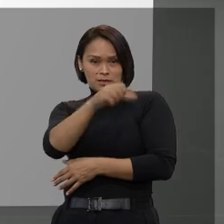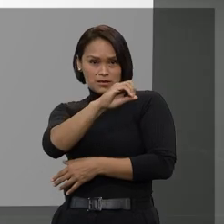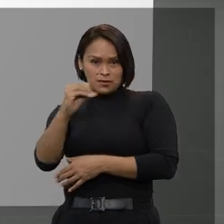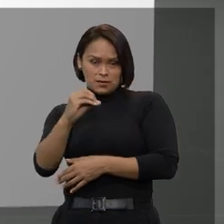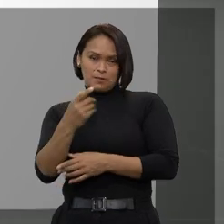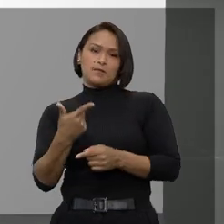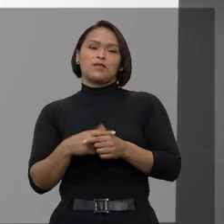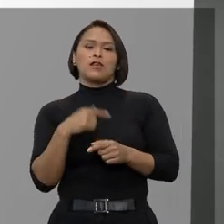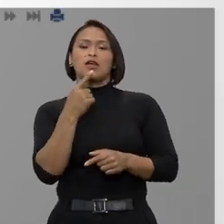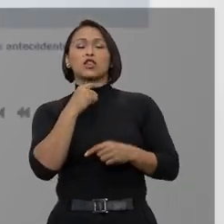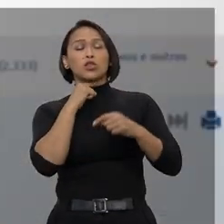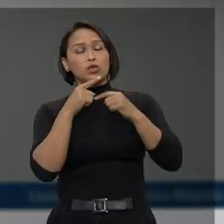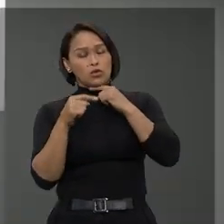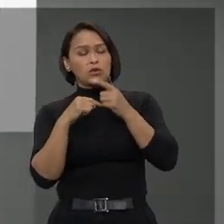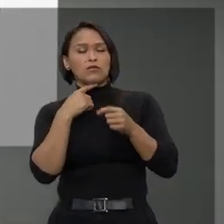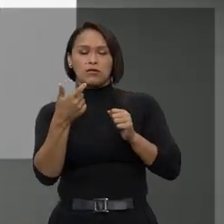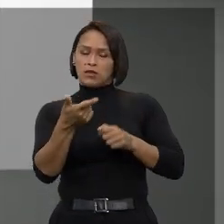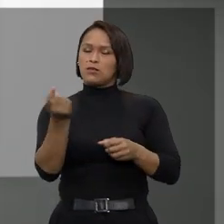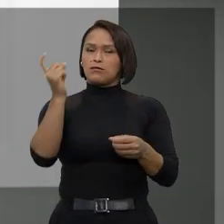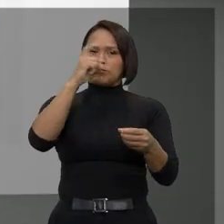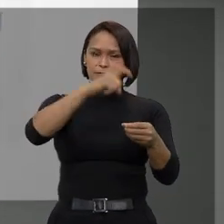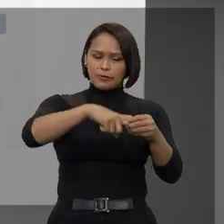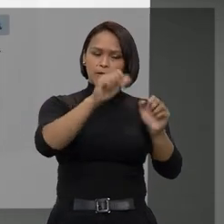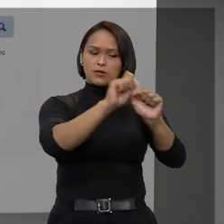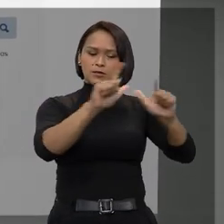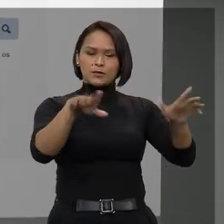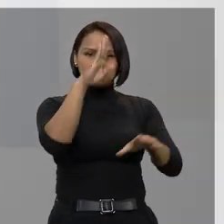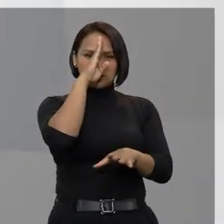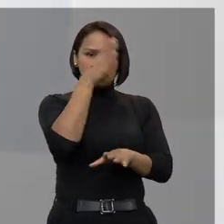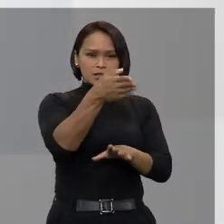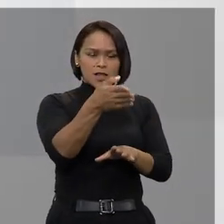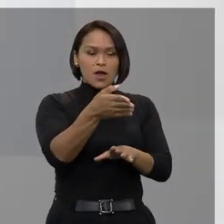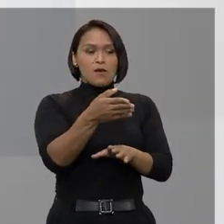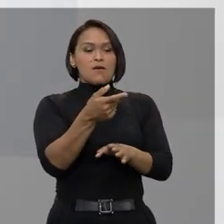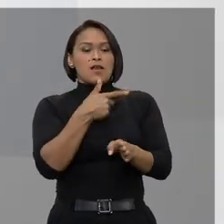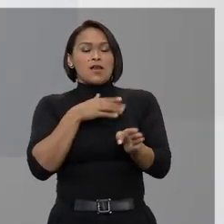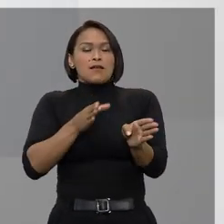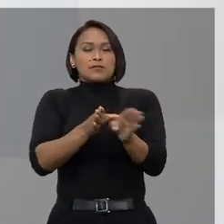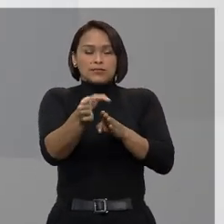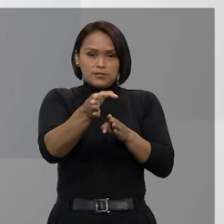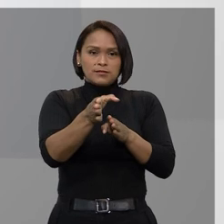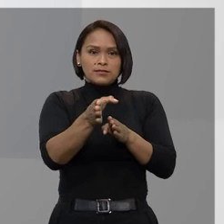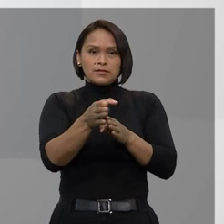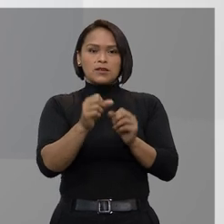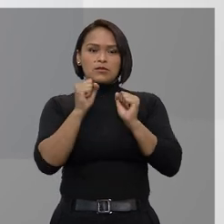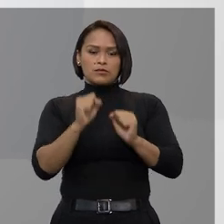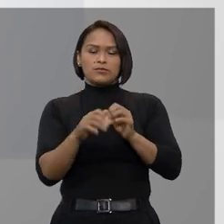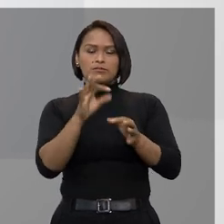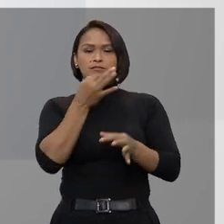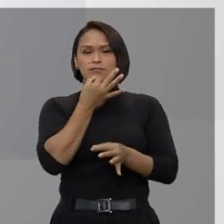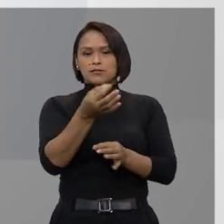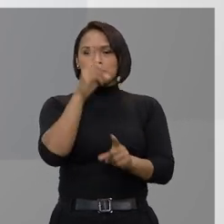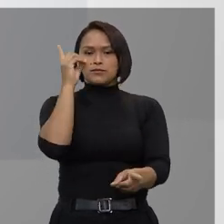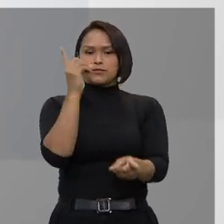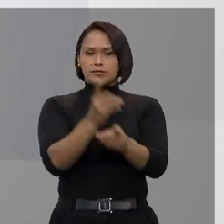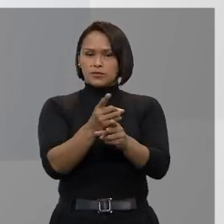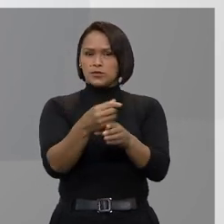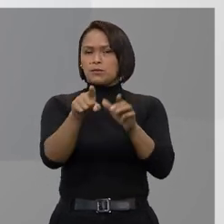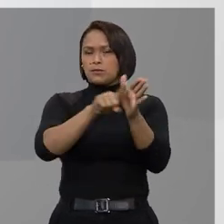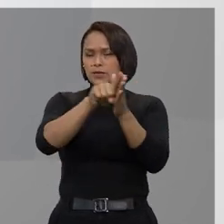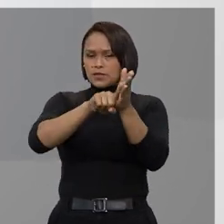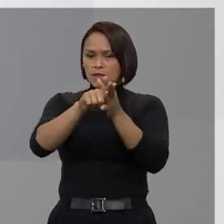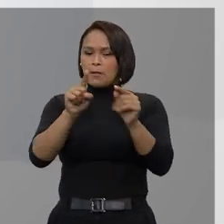de 100 em 100. Em caso de dúvidas, retornando à tela principal, no campo Ajuda, você encontra dicas de